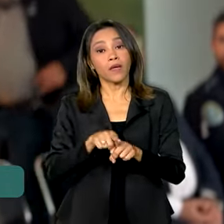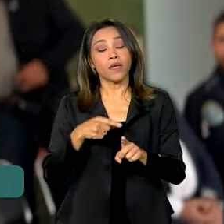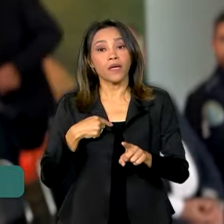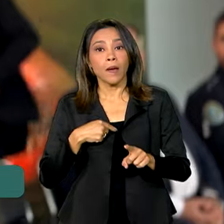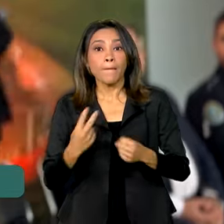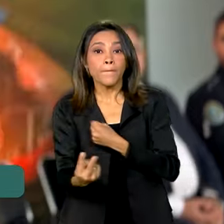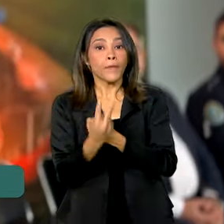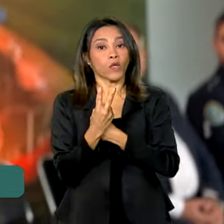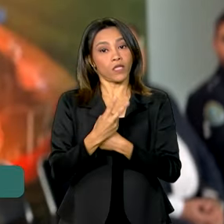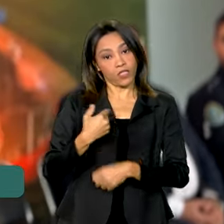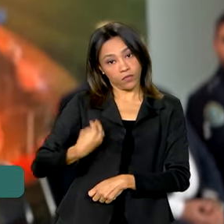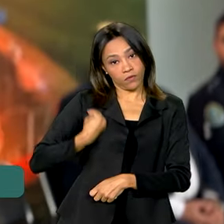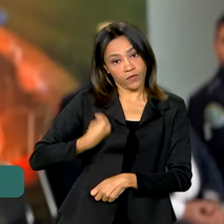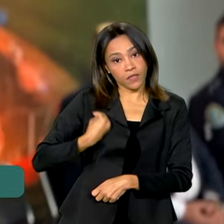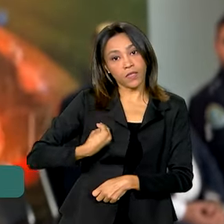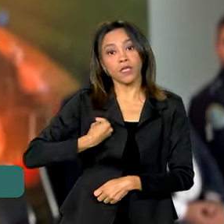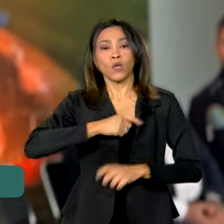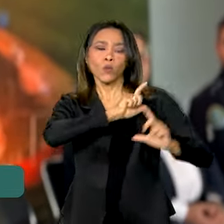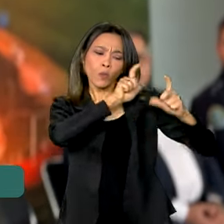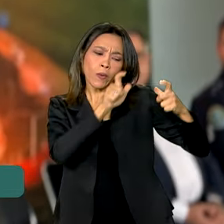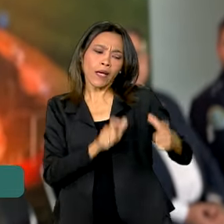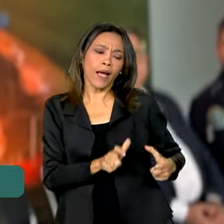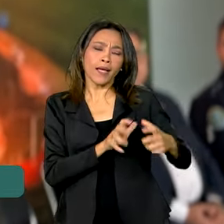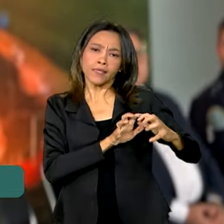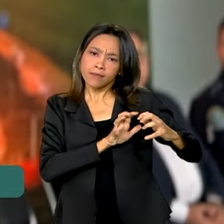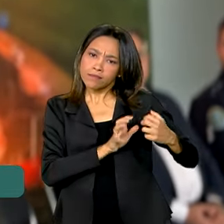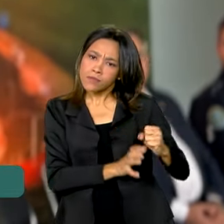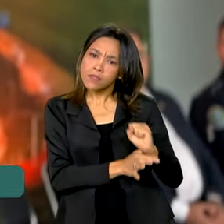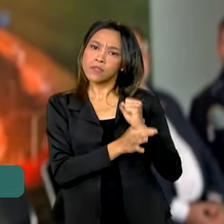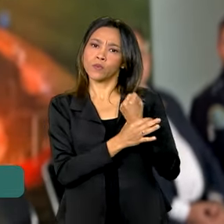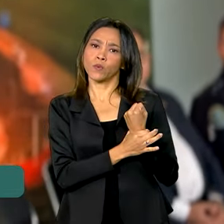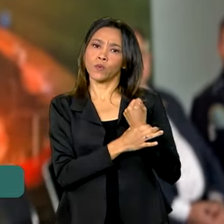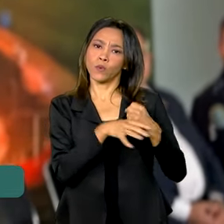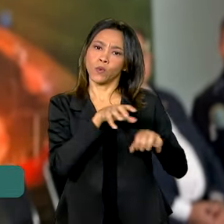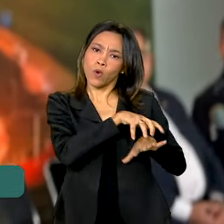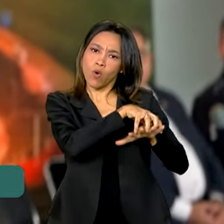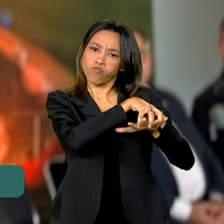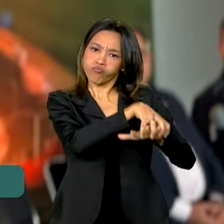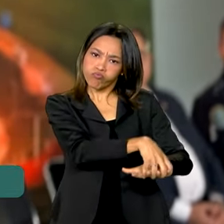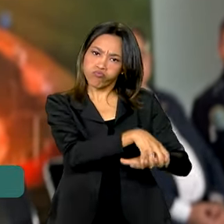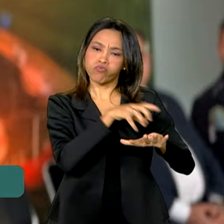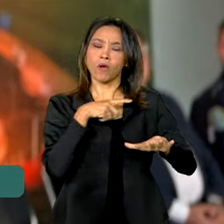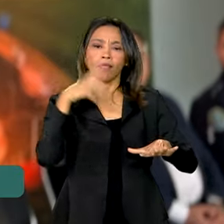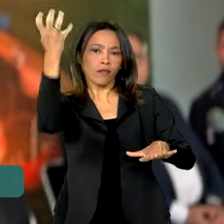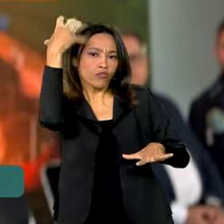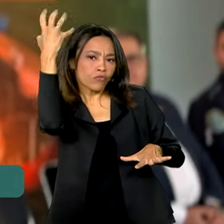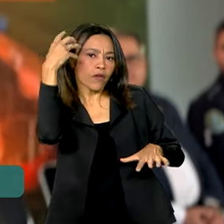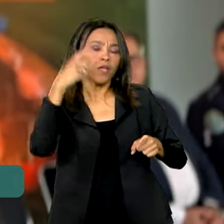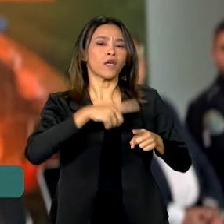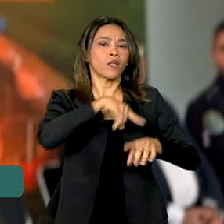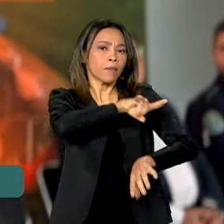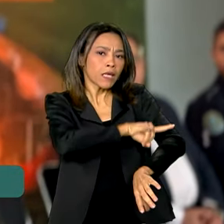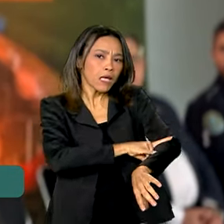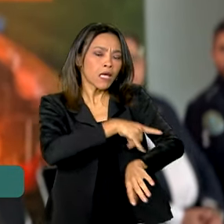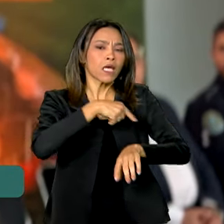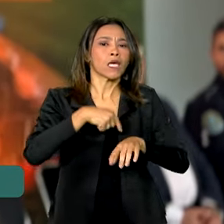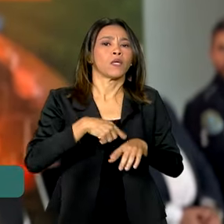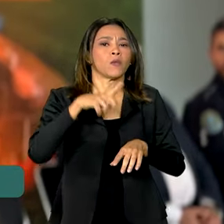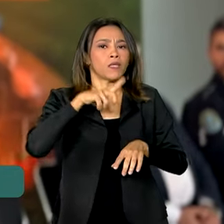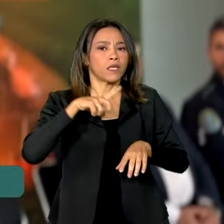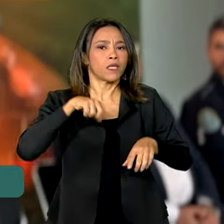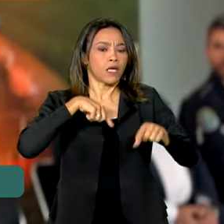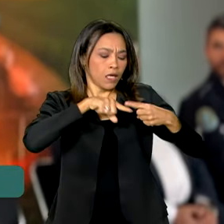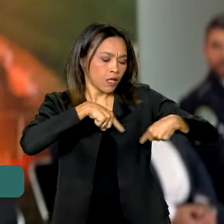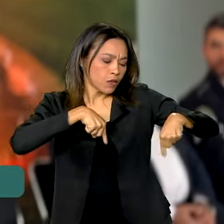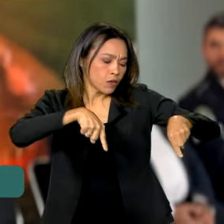seguro para parar carreta, caminhão, banho, chuveiro, sanitário, local